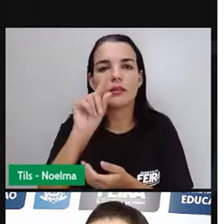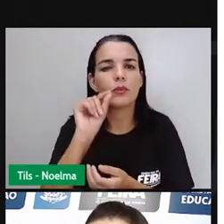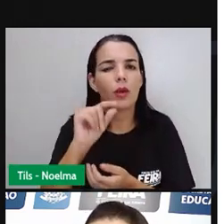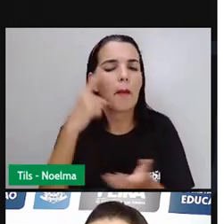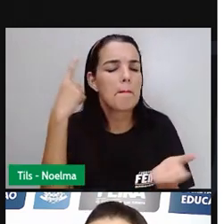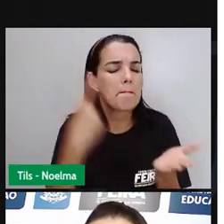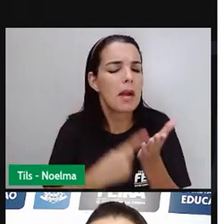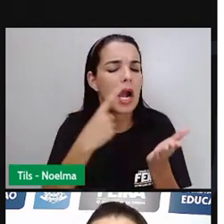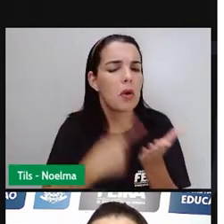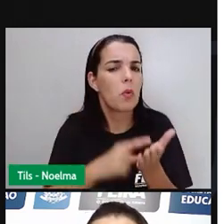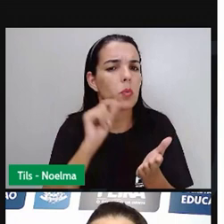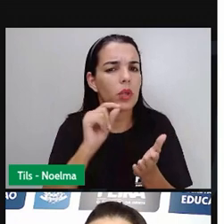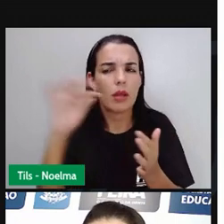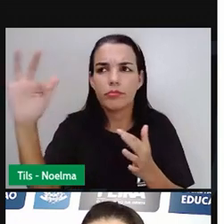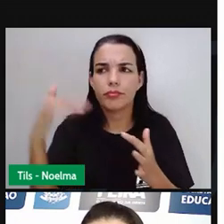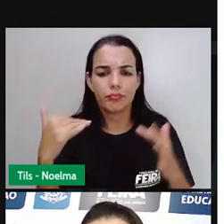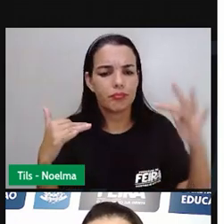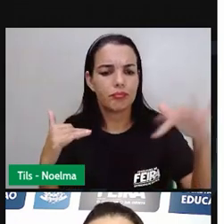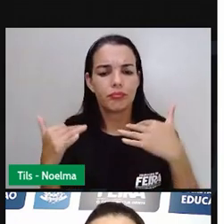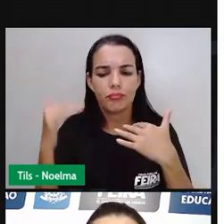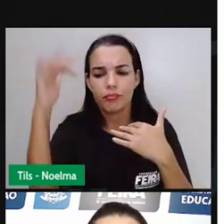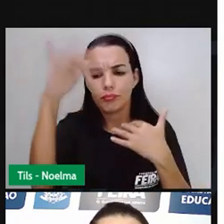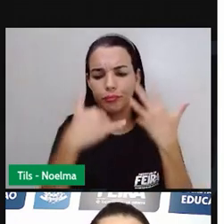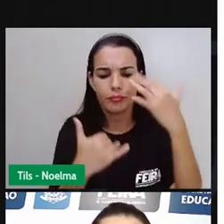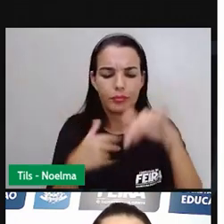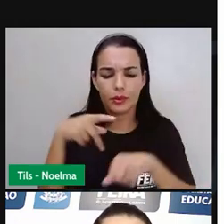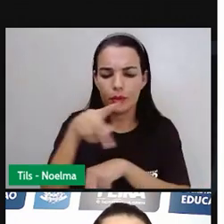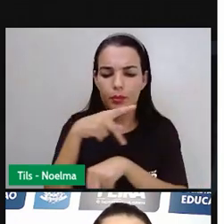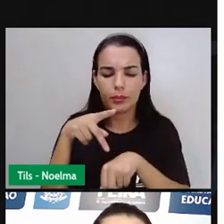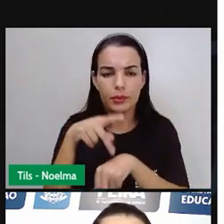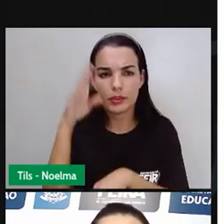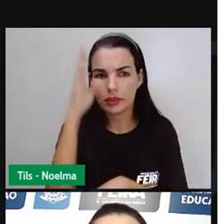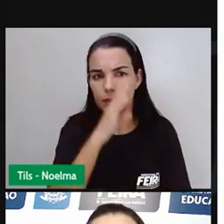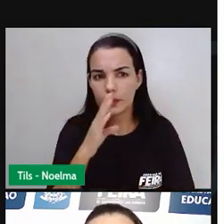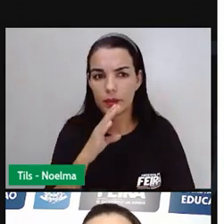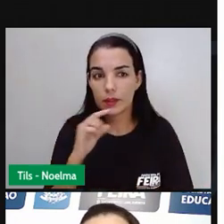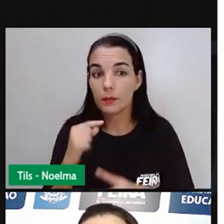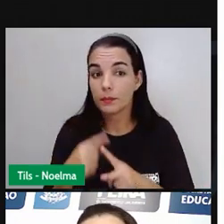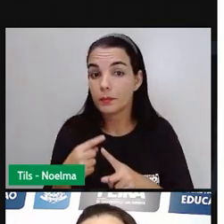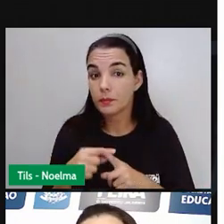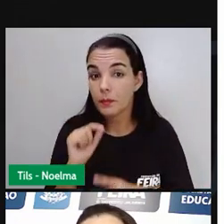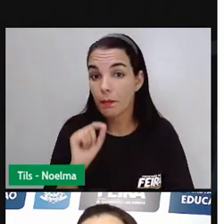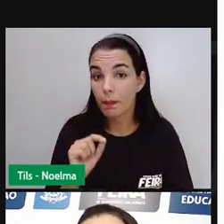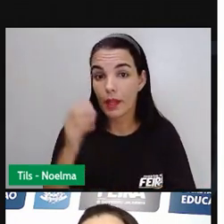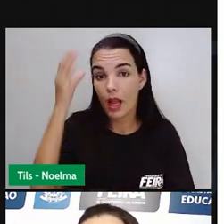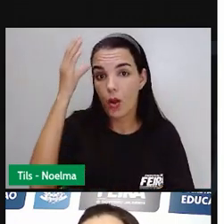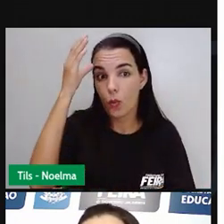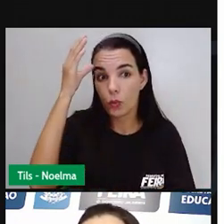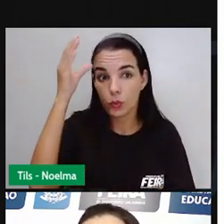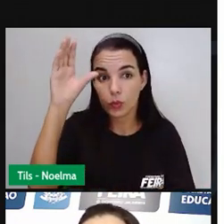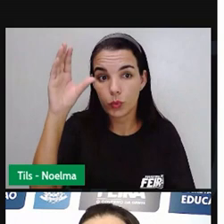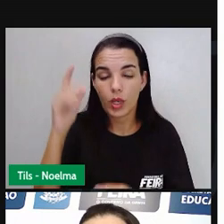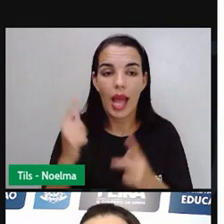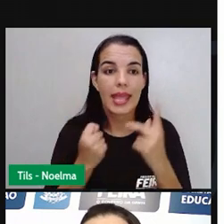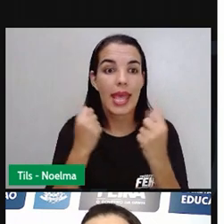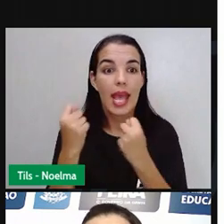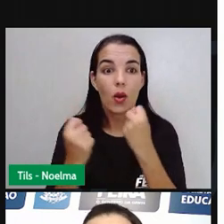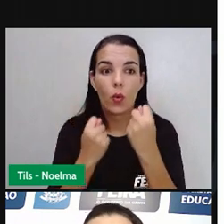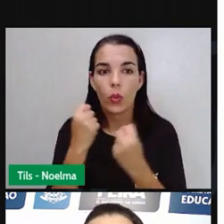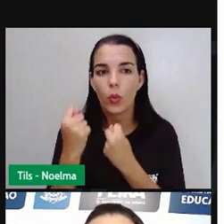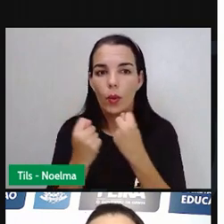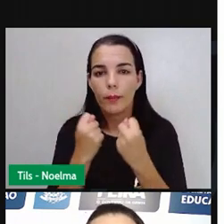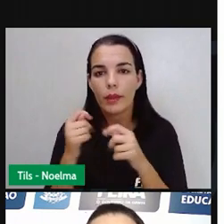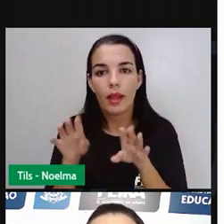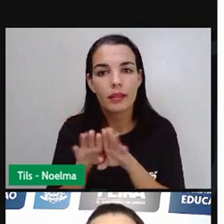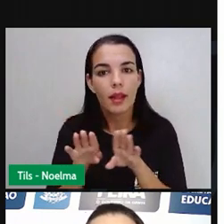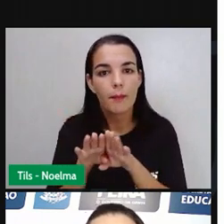imigração no Brasil pode ser percebida inicialmente na cultura e na economia das duas mais ricas regiões